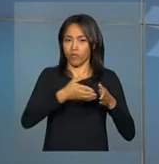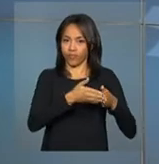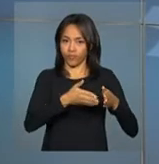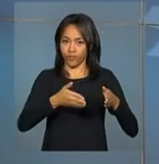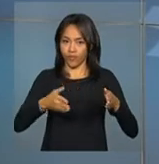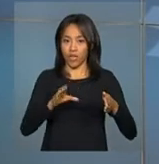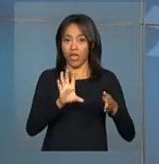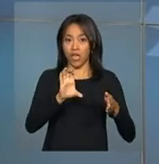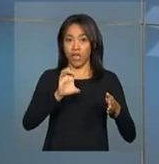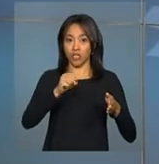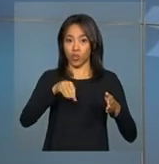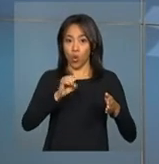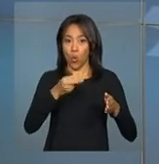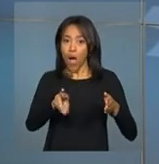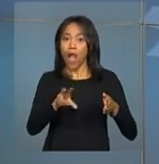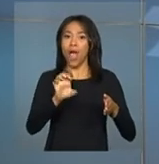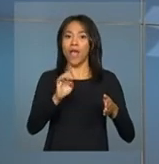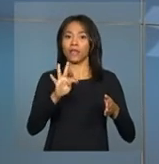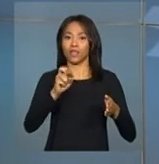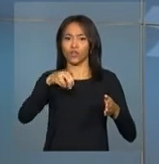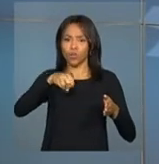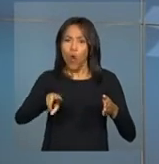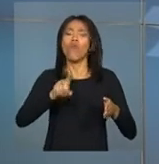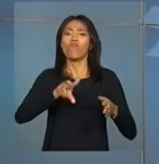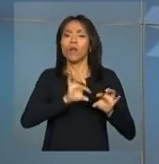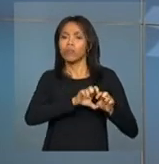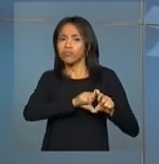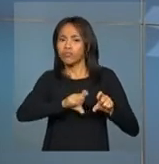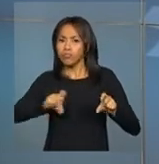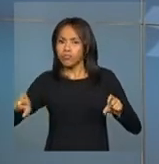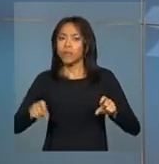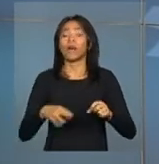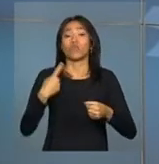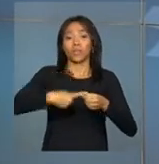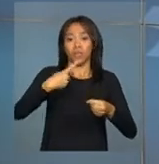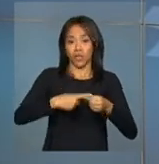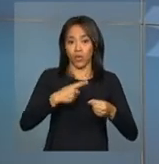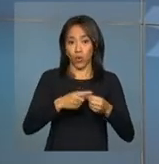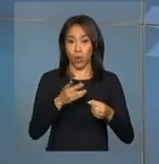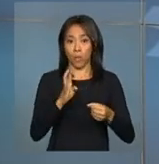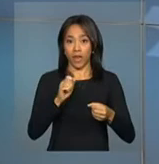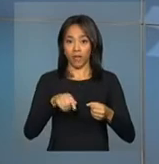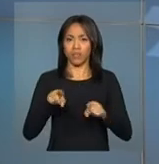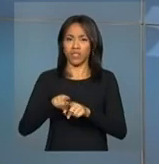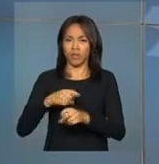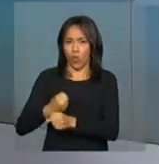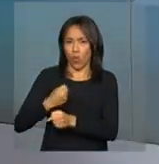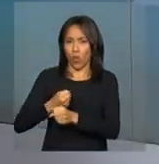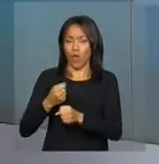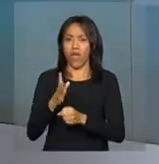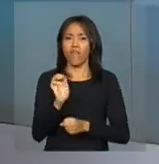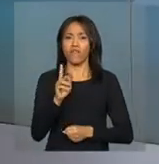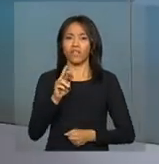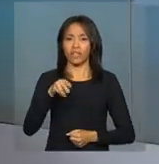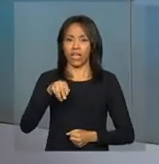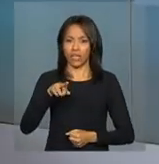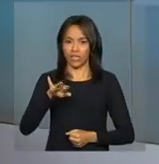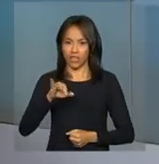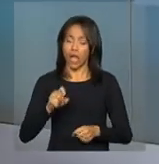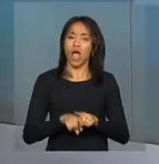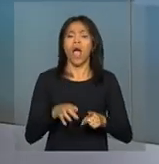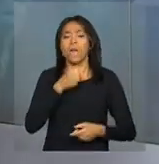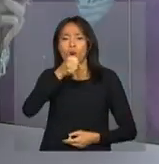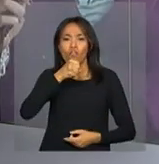de escoamento de etanol. O duto vai ligar Ribeirão Preto à refinaria de Paulínia. Quem tem as informações é a